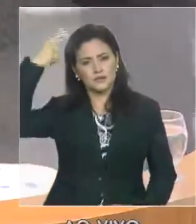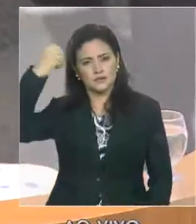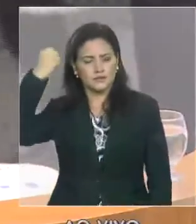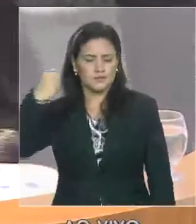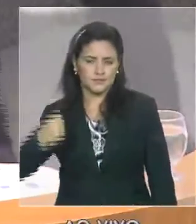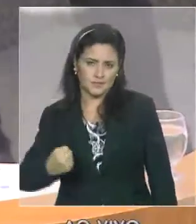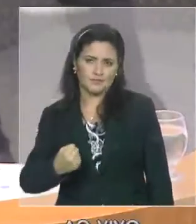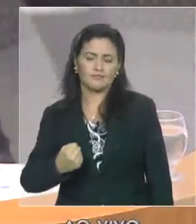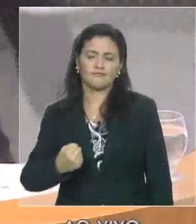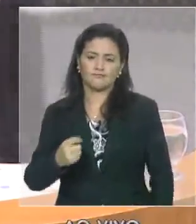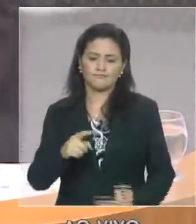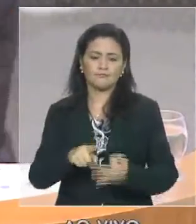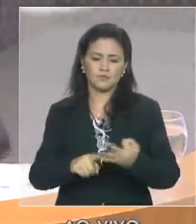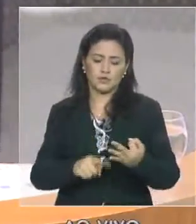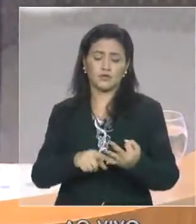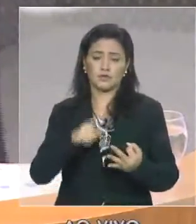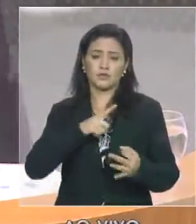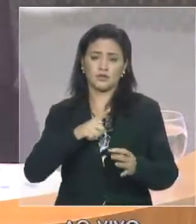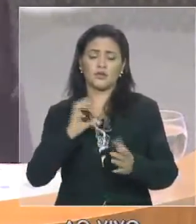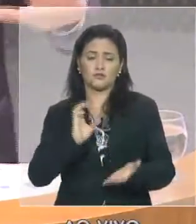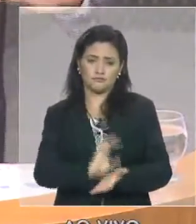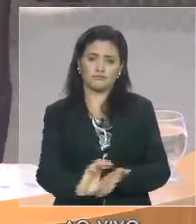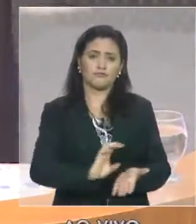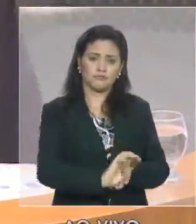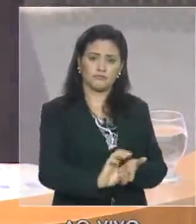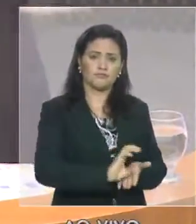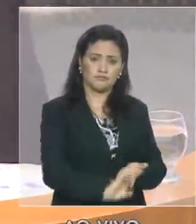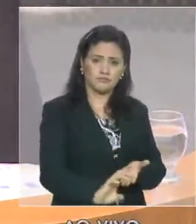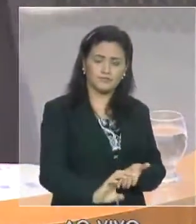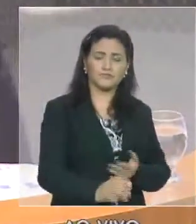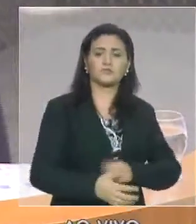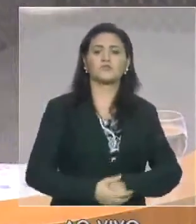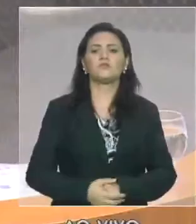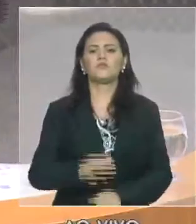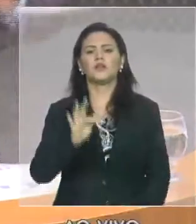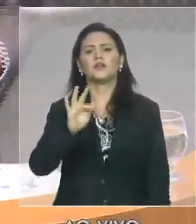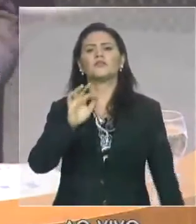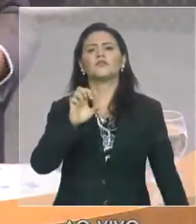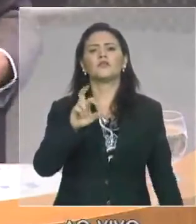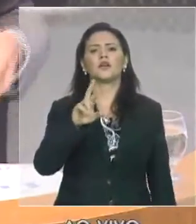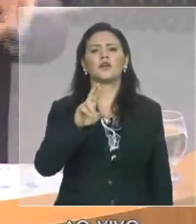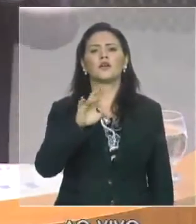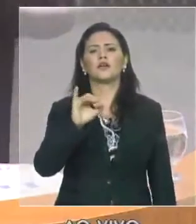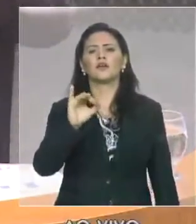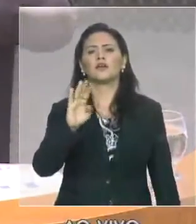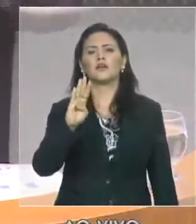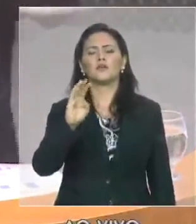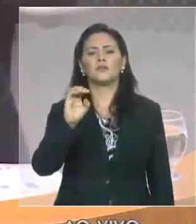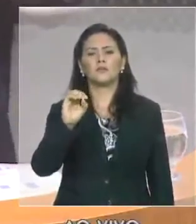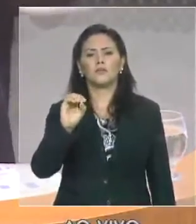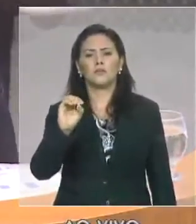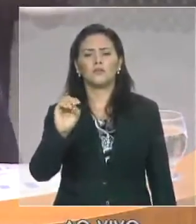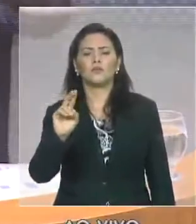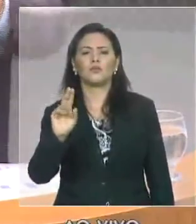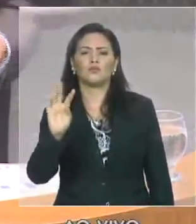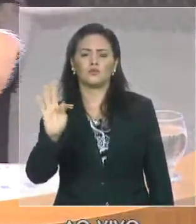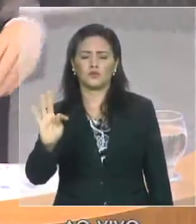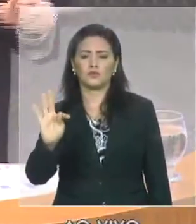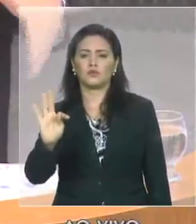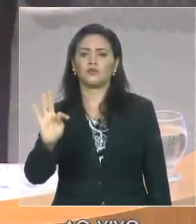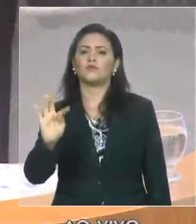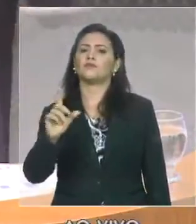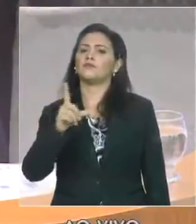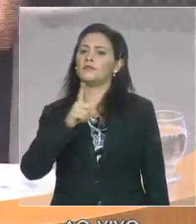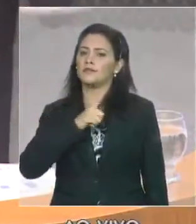aquelas que se prestam o serviço de ferribote, receberão uma grande modernização. Ou seja, além das finalidades